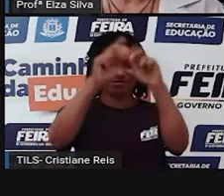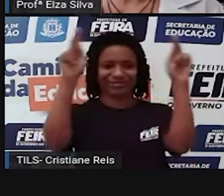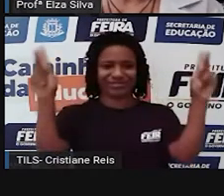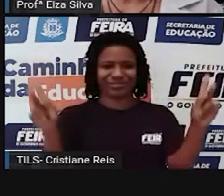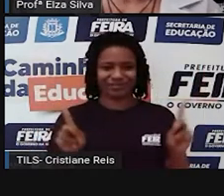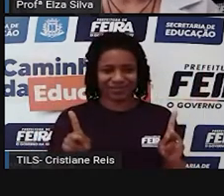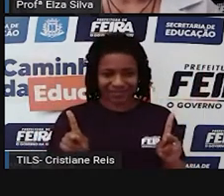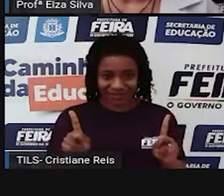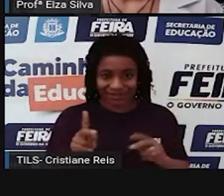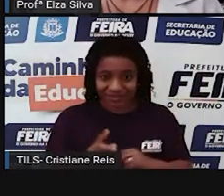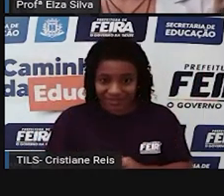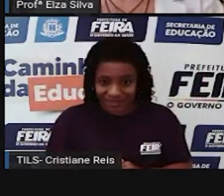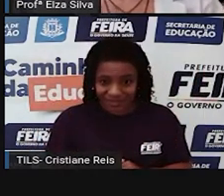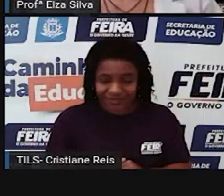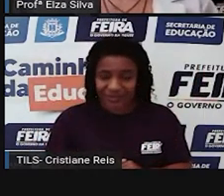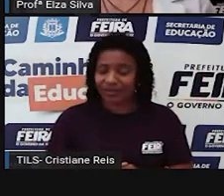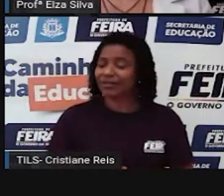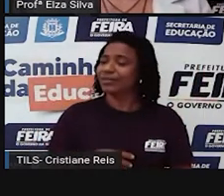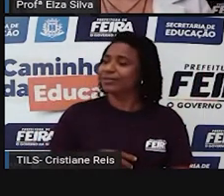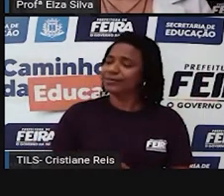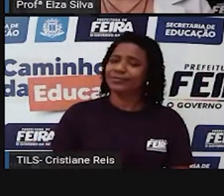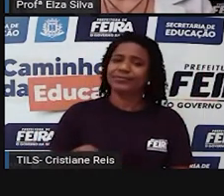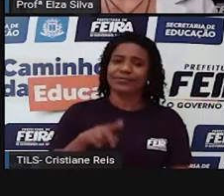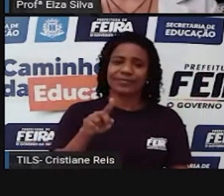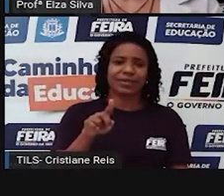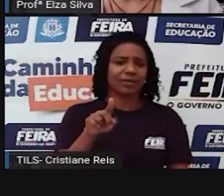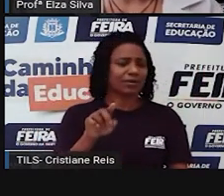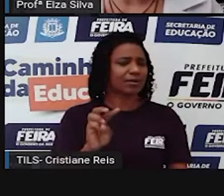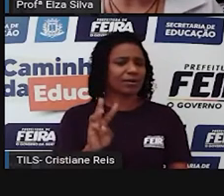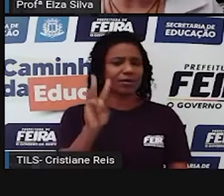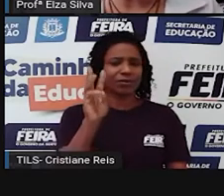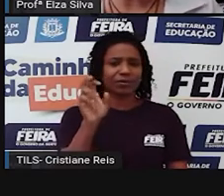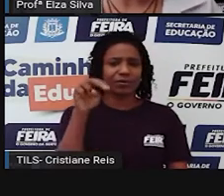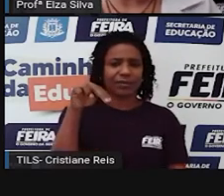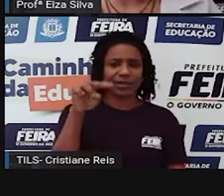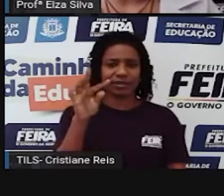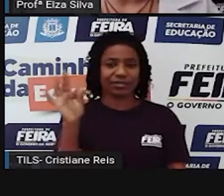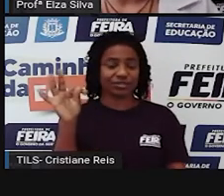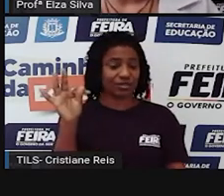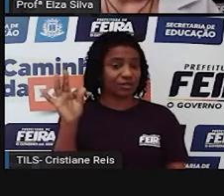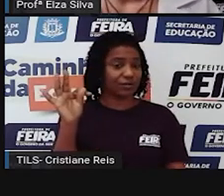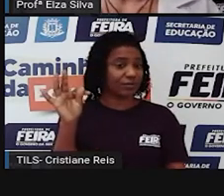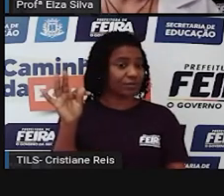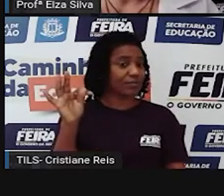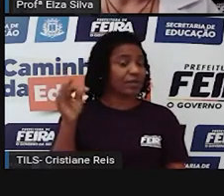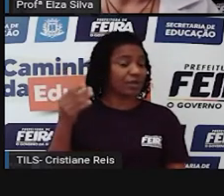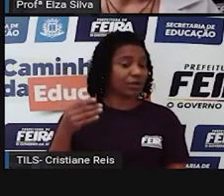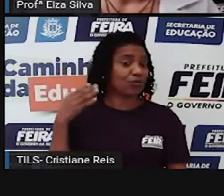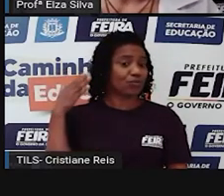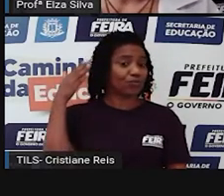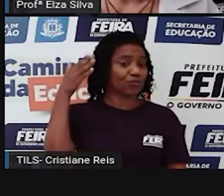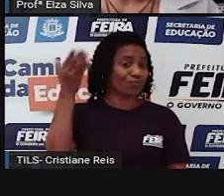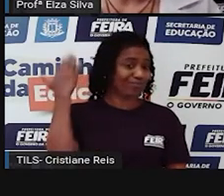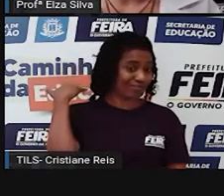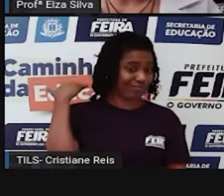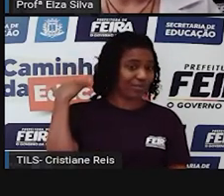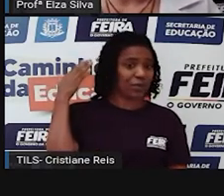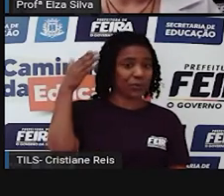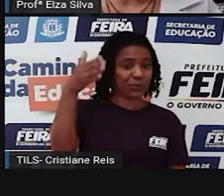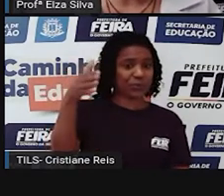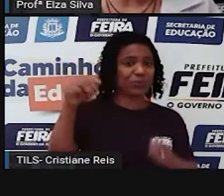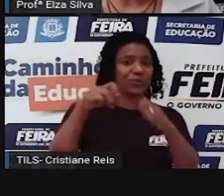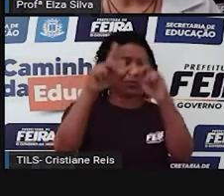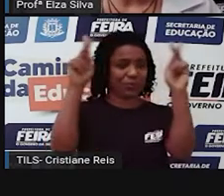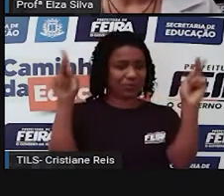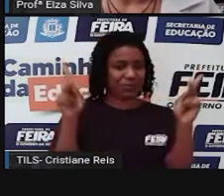went to the mall. Eu fui para o shopping. É uma situação passada. Então, eu substituí o